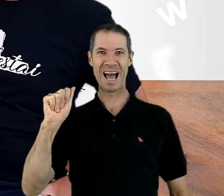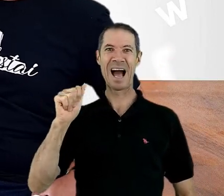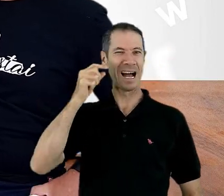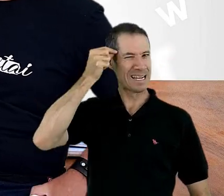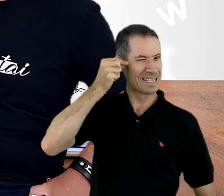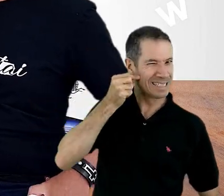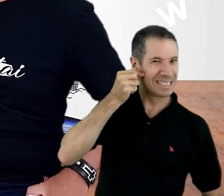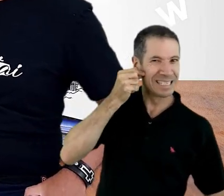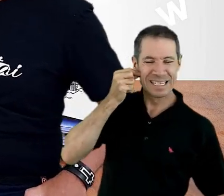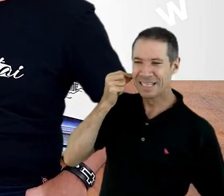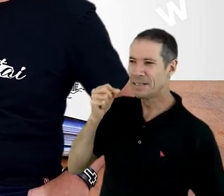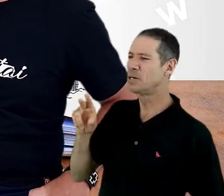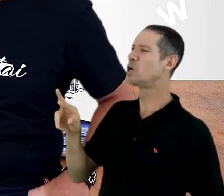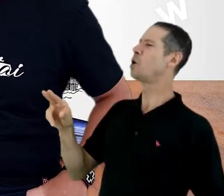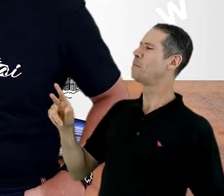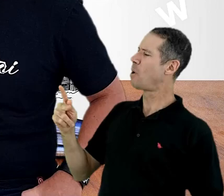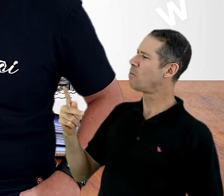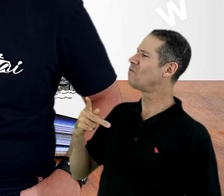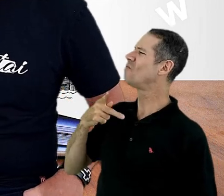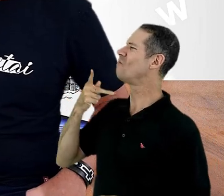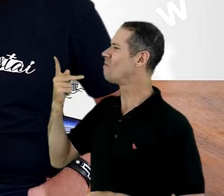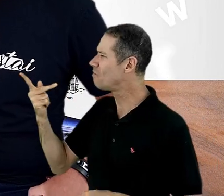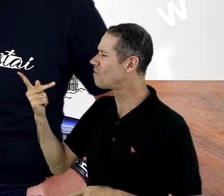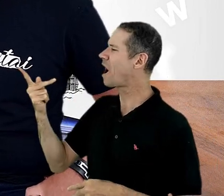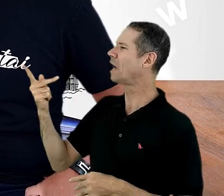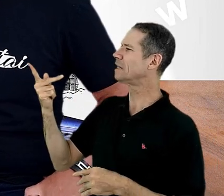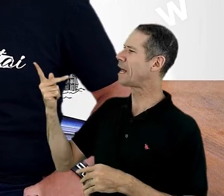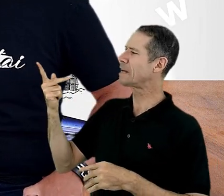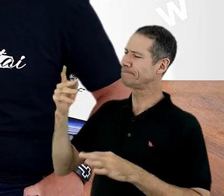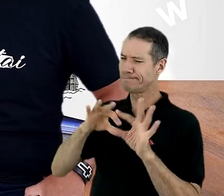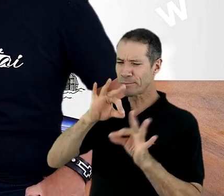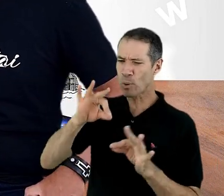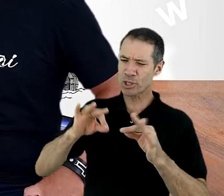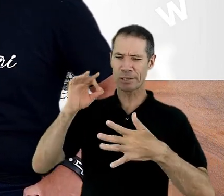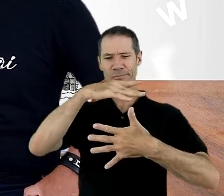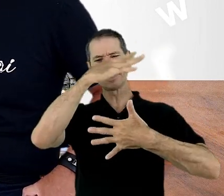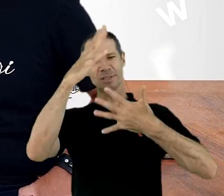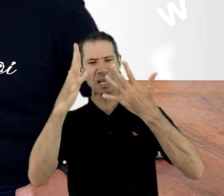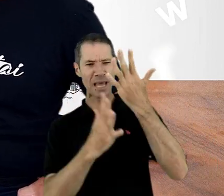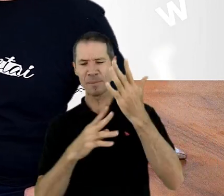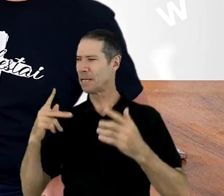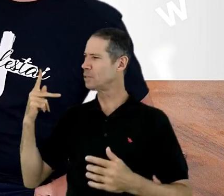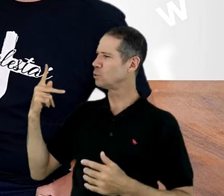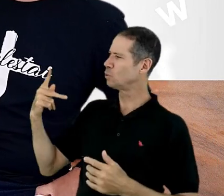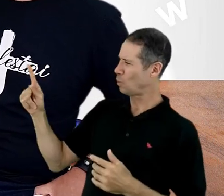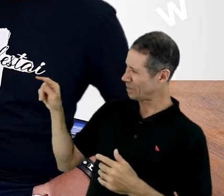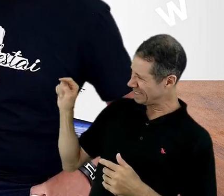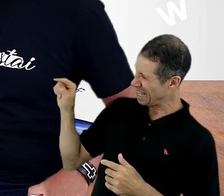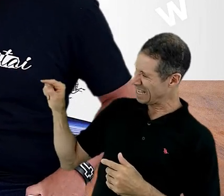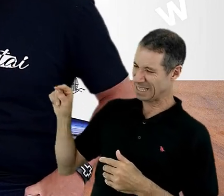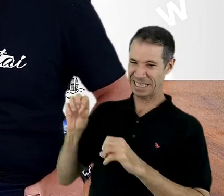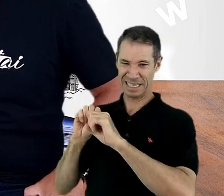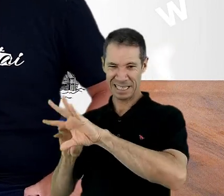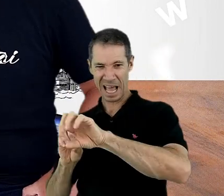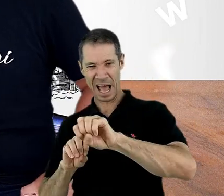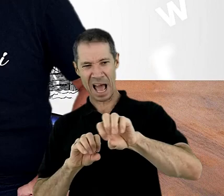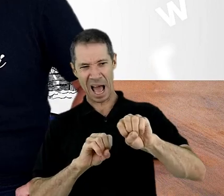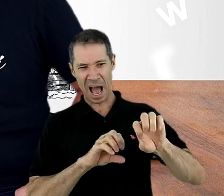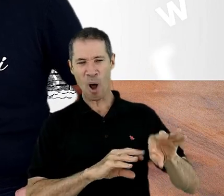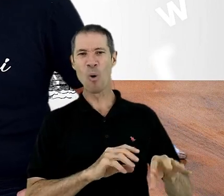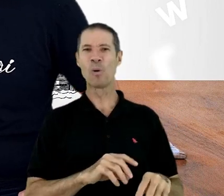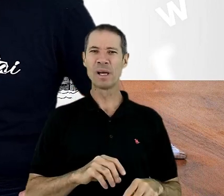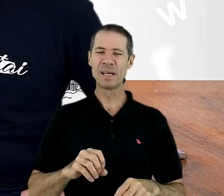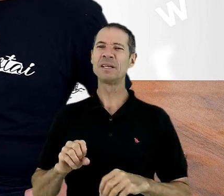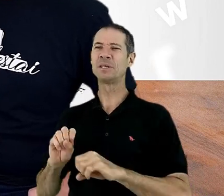sobre esse projeto de Libras e você dá aulas, e tem nos